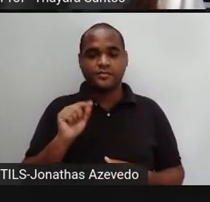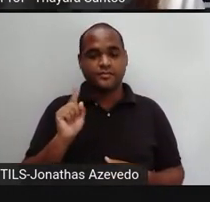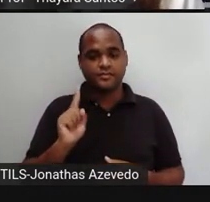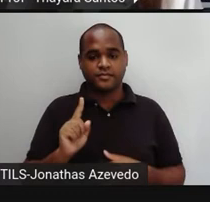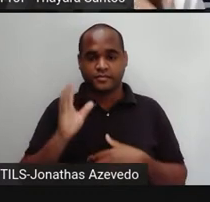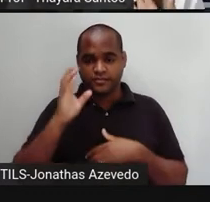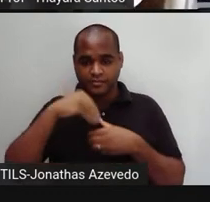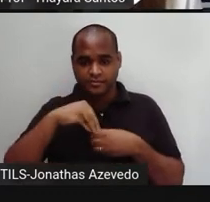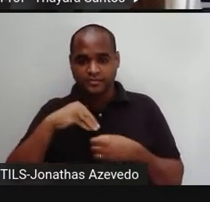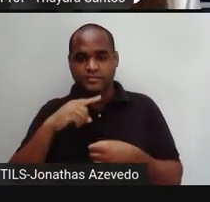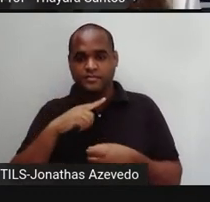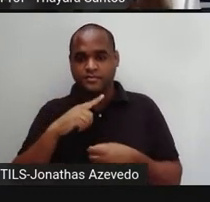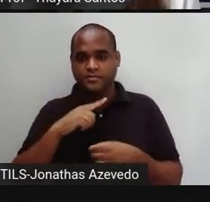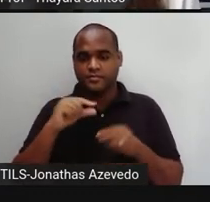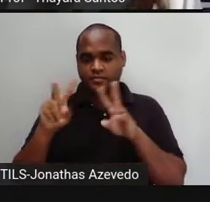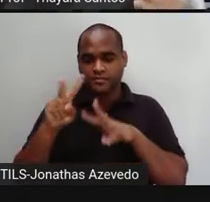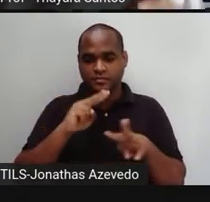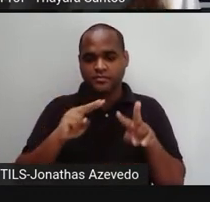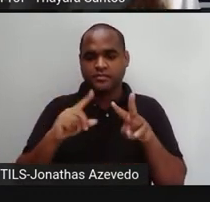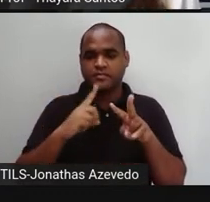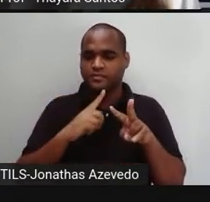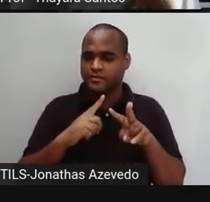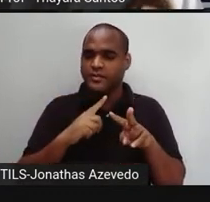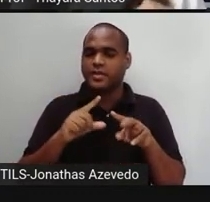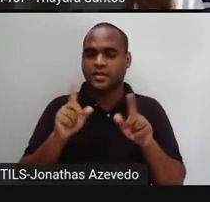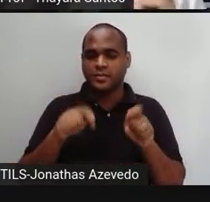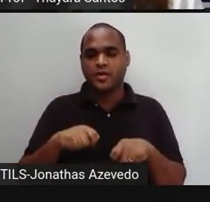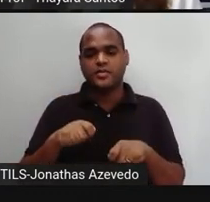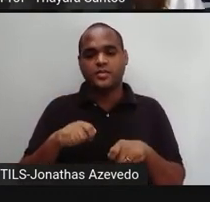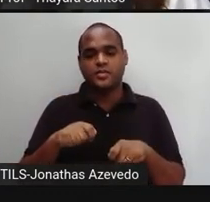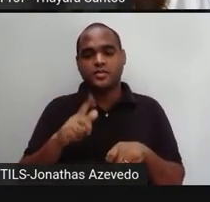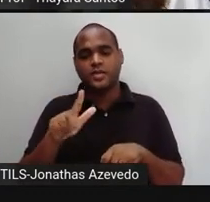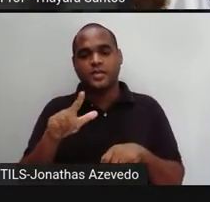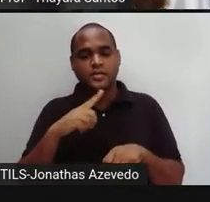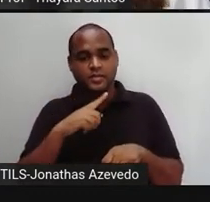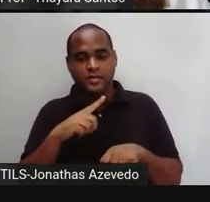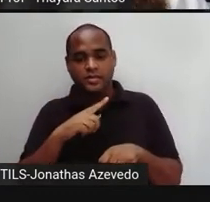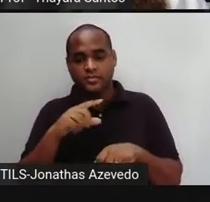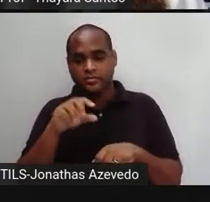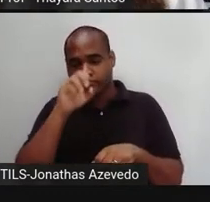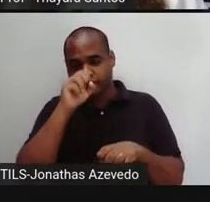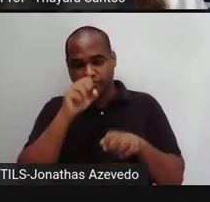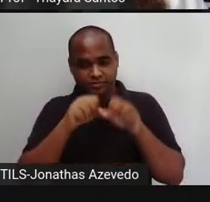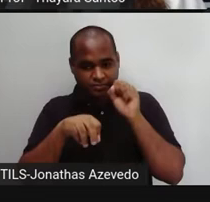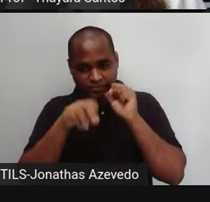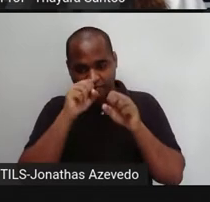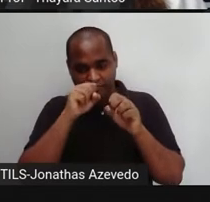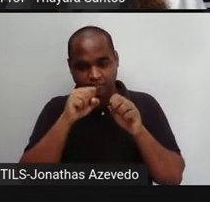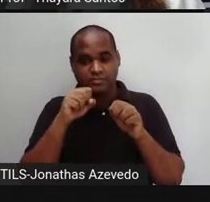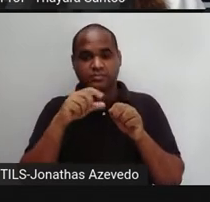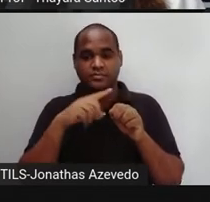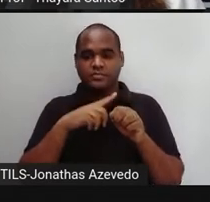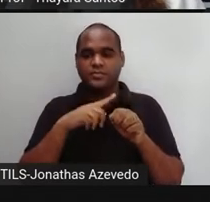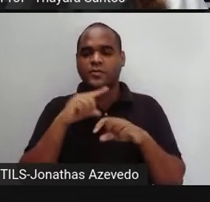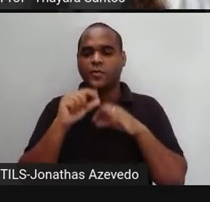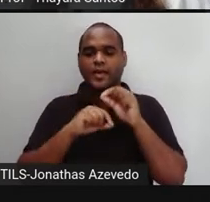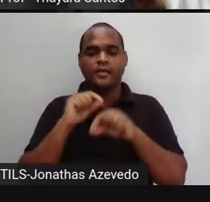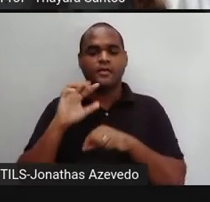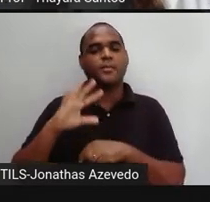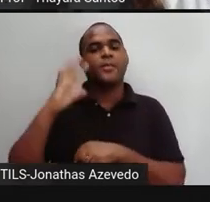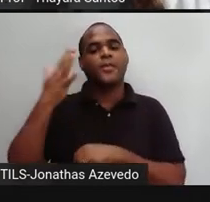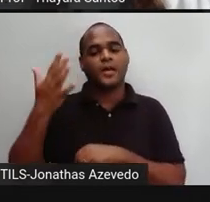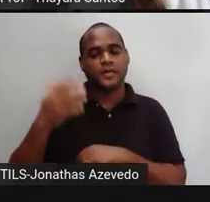entrada do ar nos nossos pulmões. Já quando a gente expira, o que foi que aconteceu?